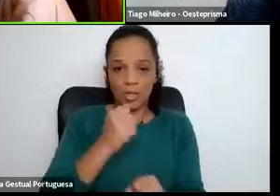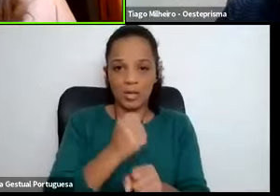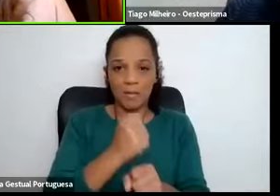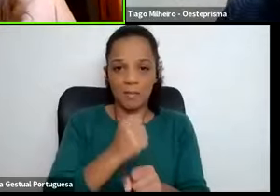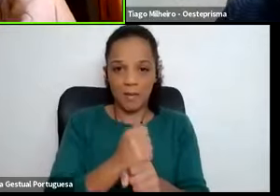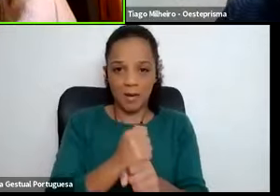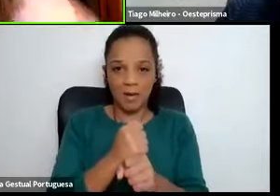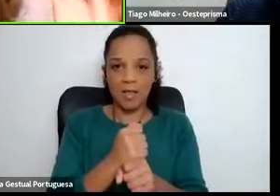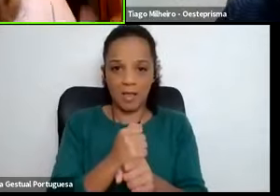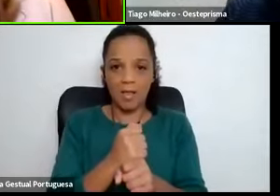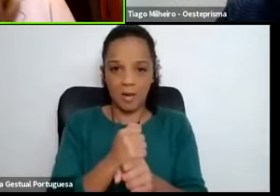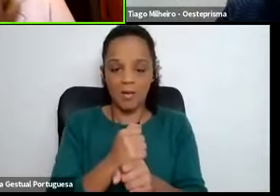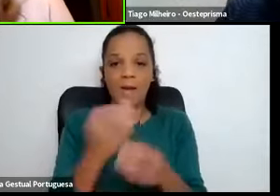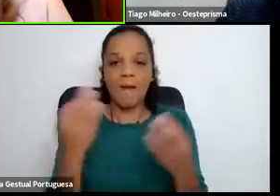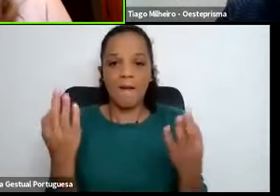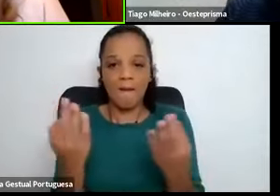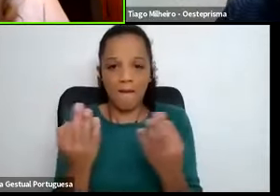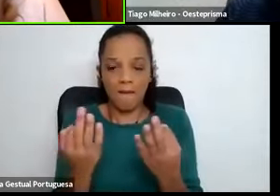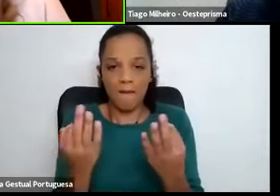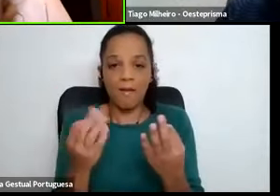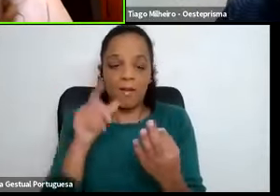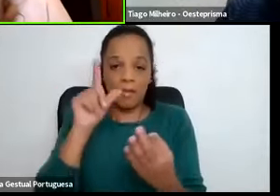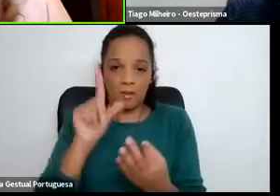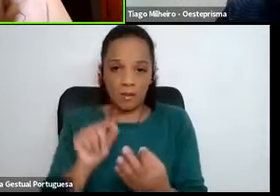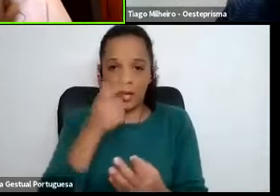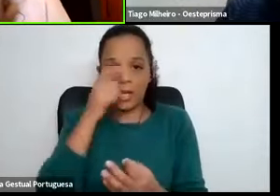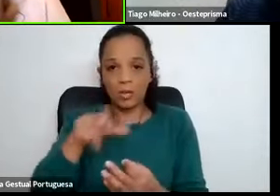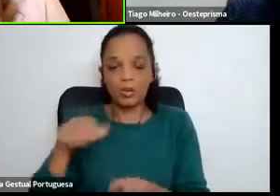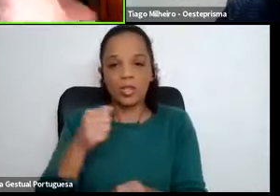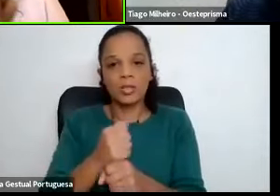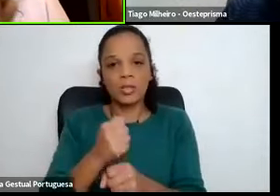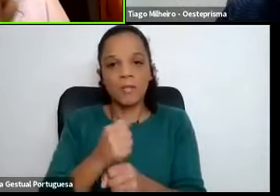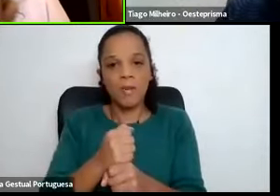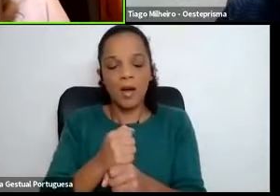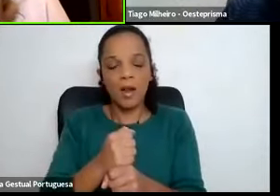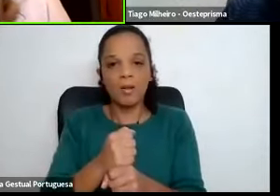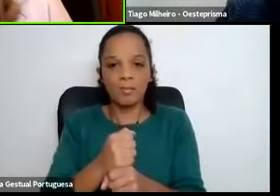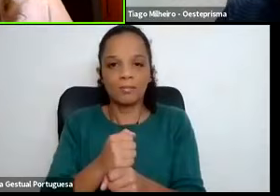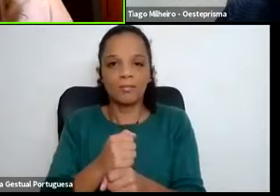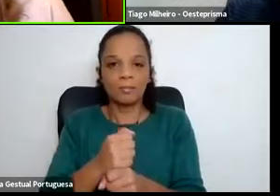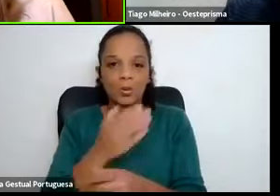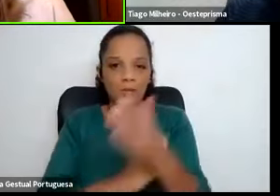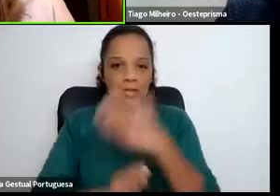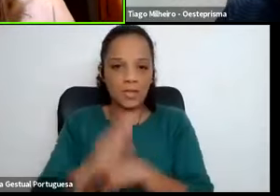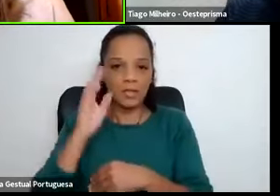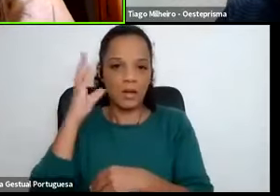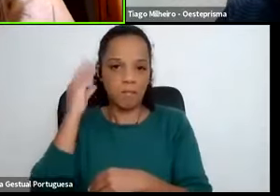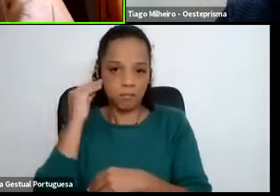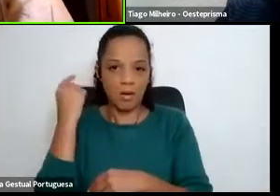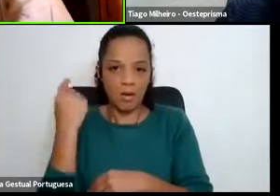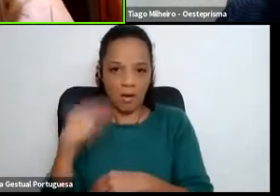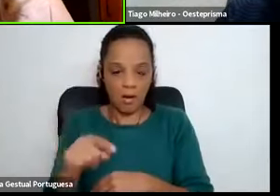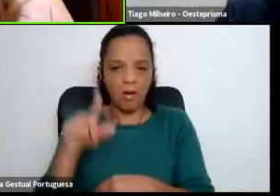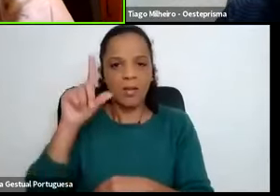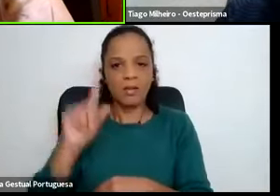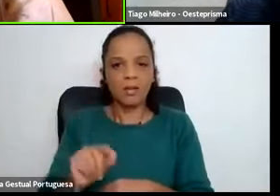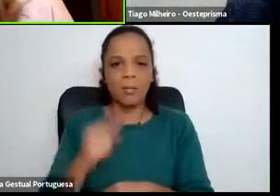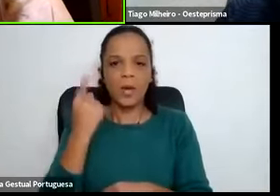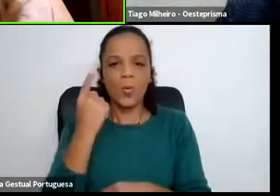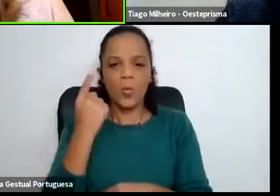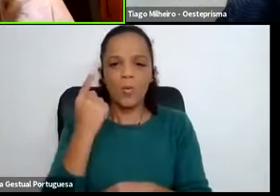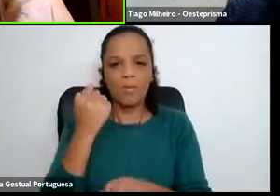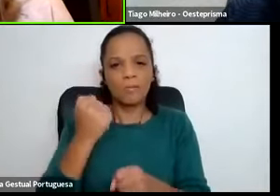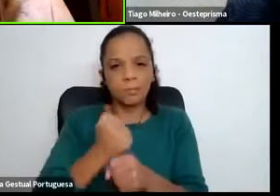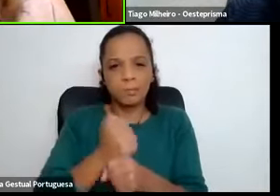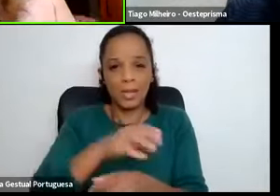aqueles com deficiência auditiva. E numa ação interna que a Oeste Prisma levou a